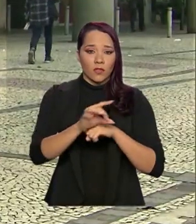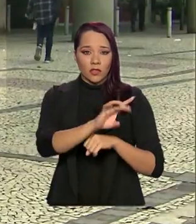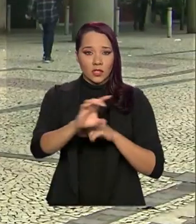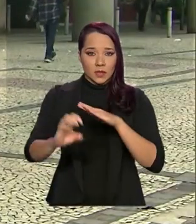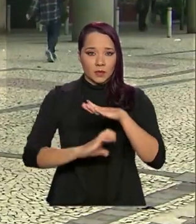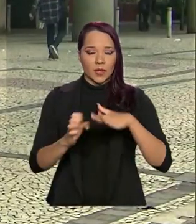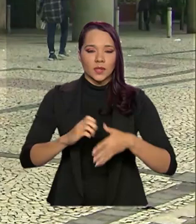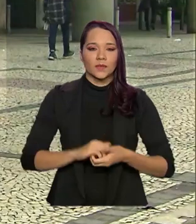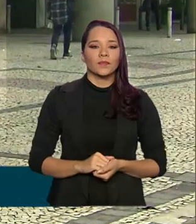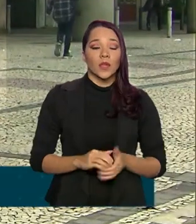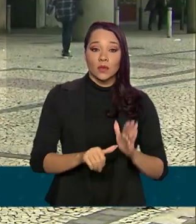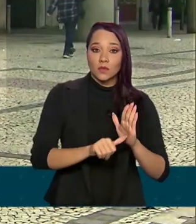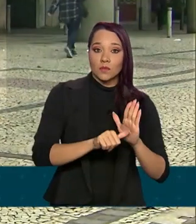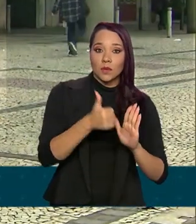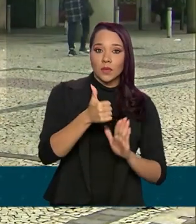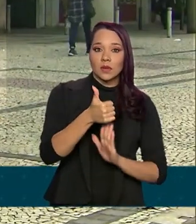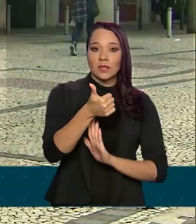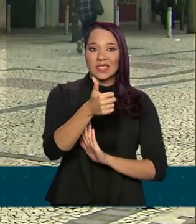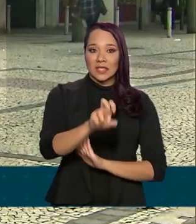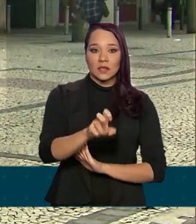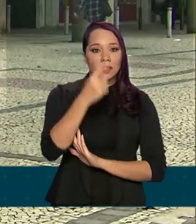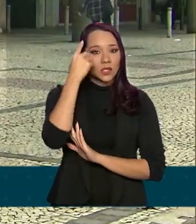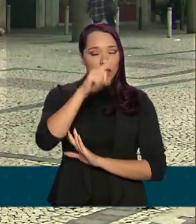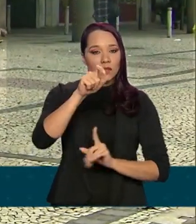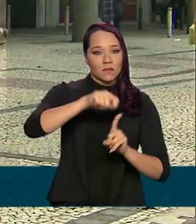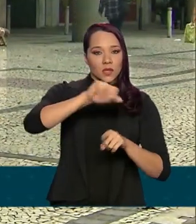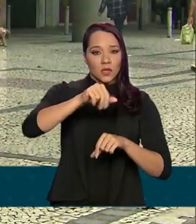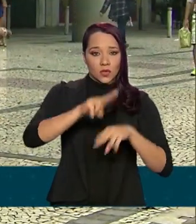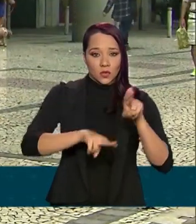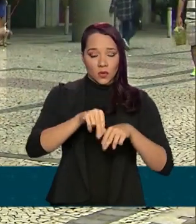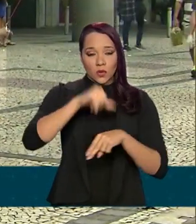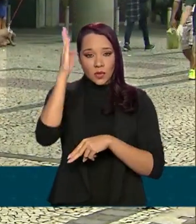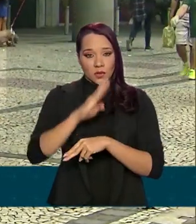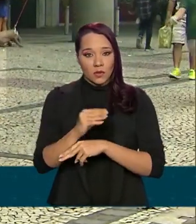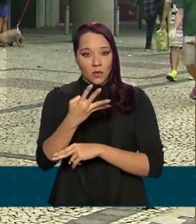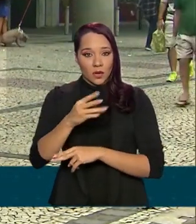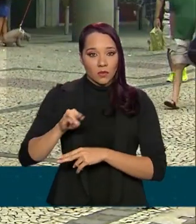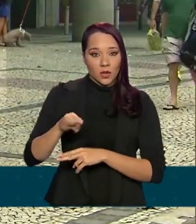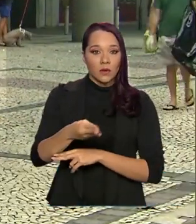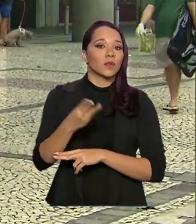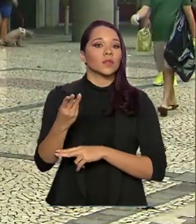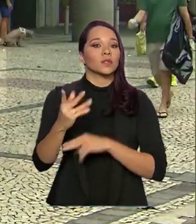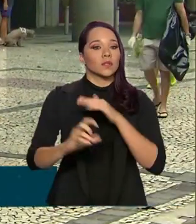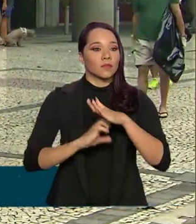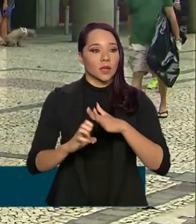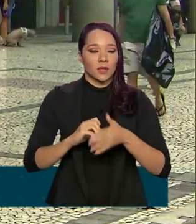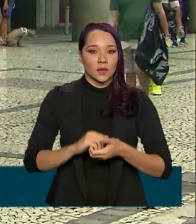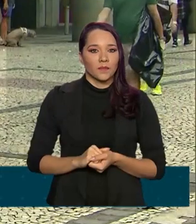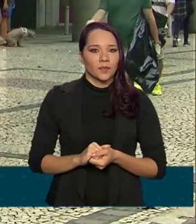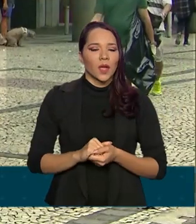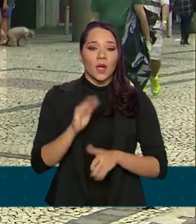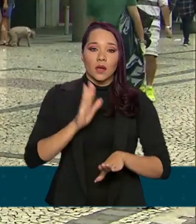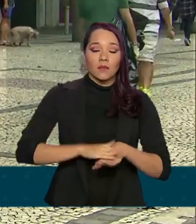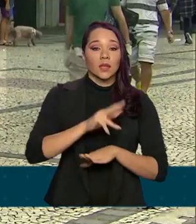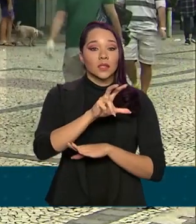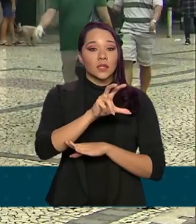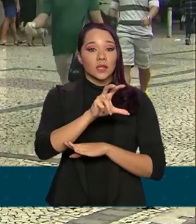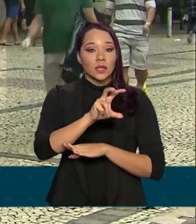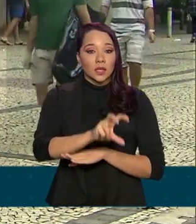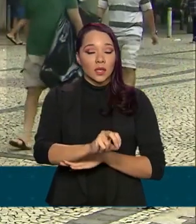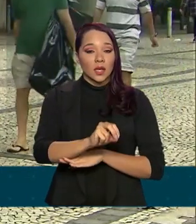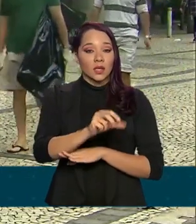Na primeira quinzena de junho, o país tinha 4 milhões de empresas. Desse total, mais de 520 mil